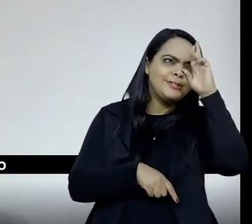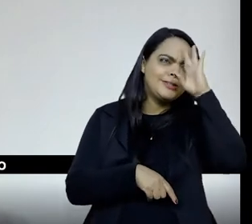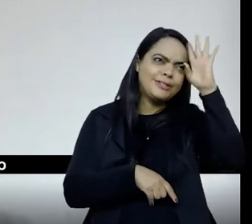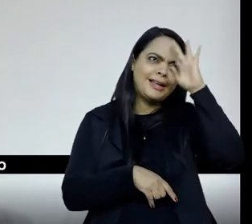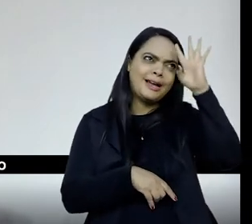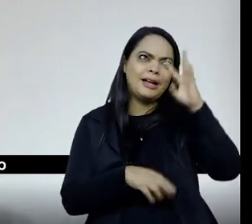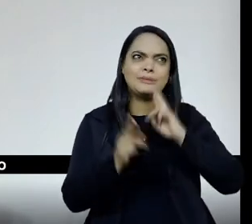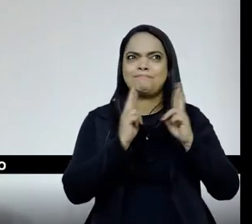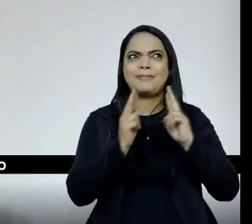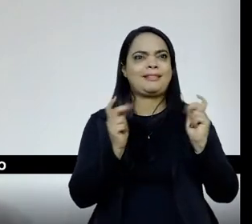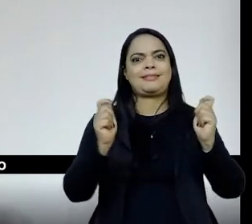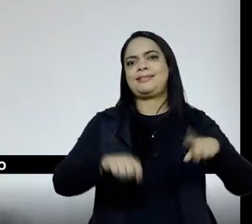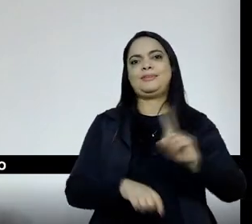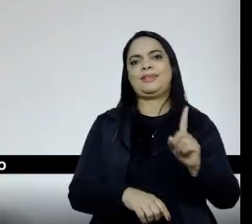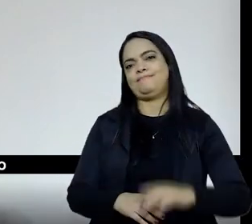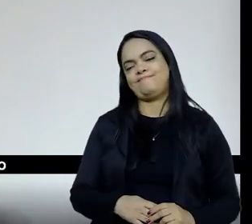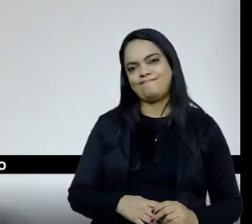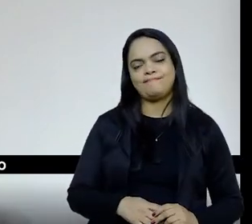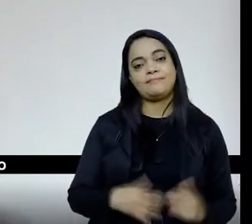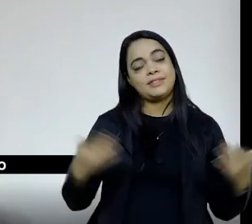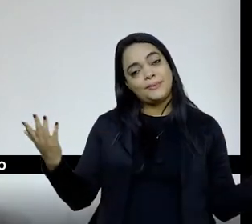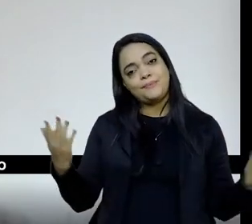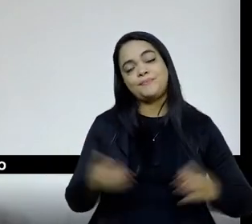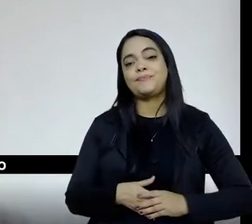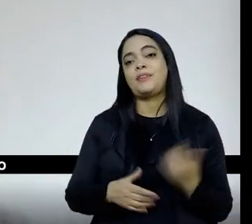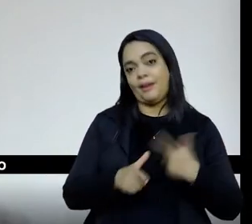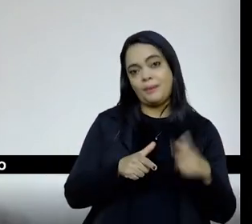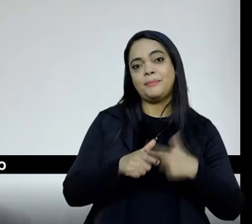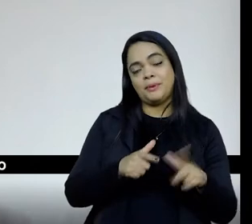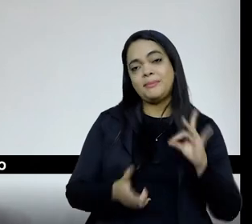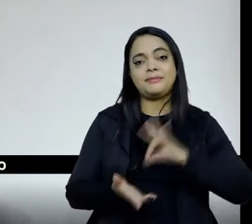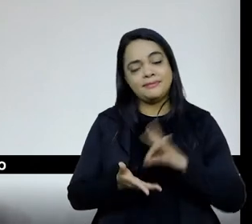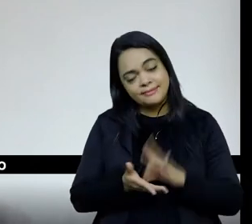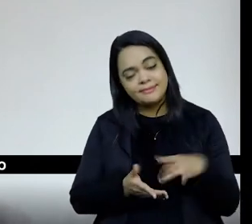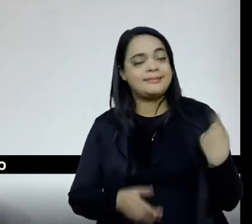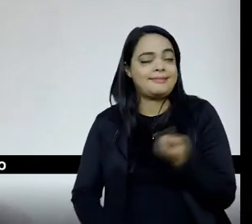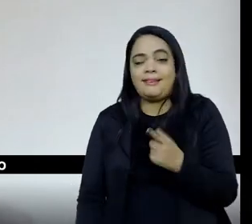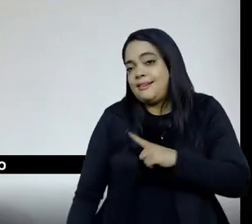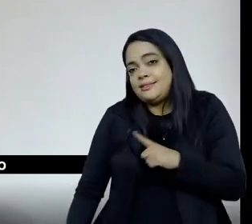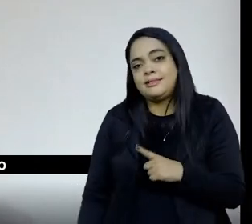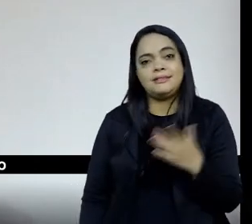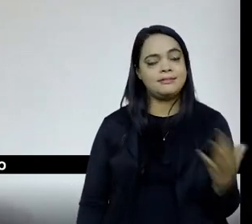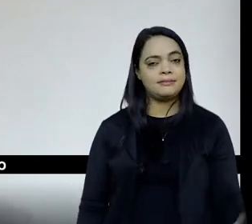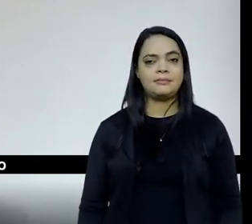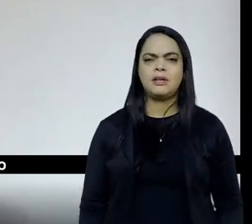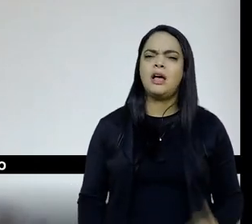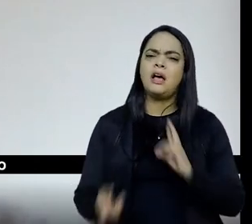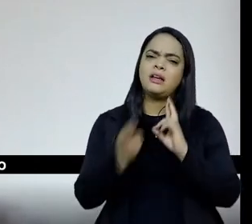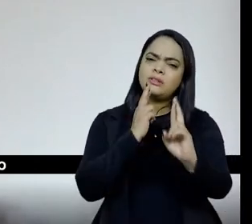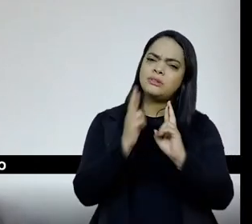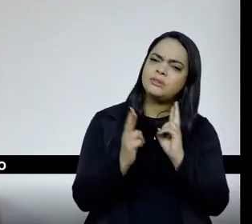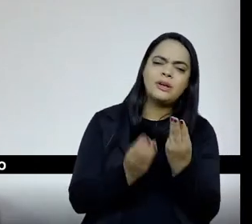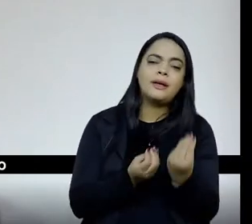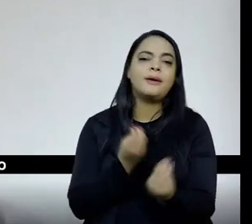entendo porquê, mas é um problema que a gente tem que enfrentar, e a saída para eles é